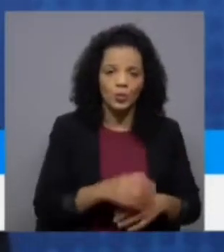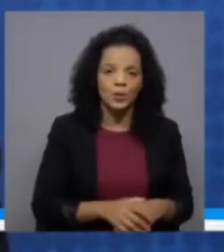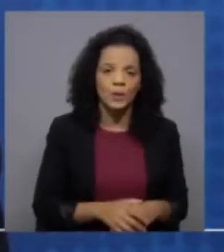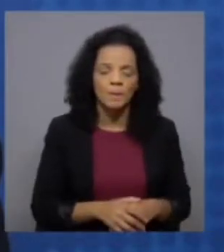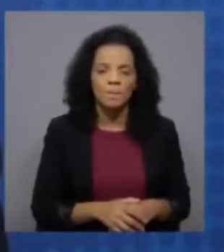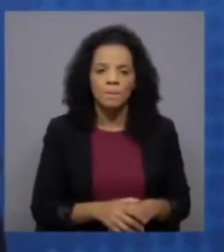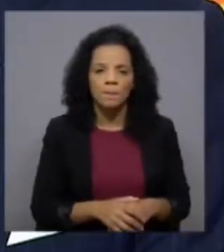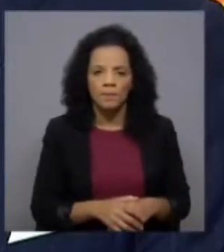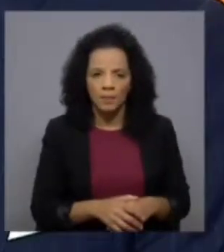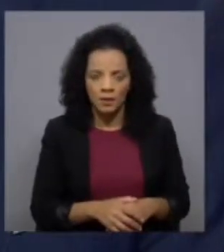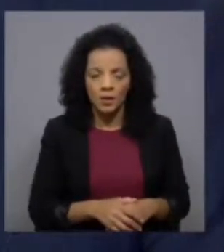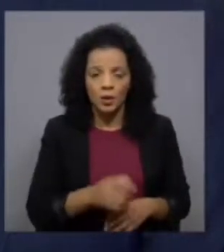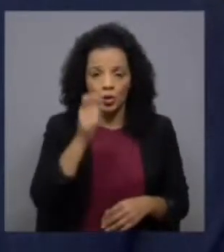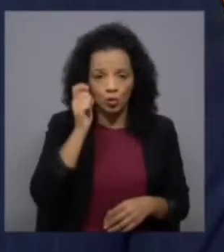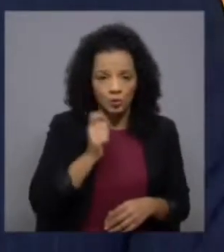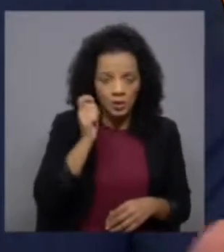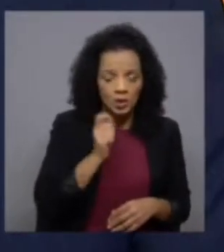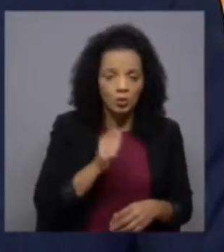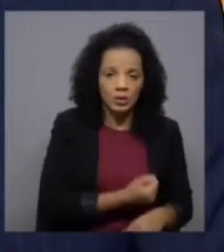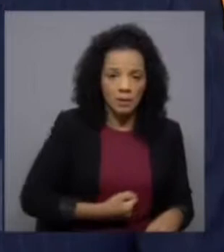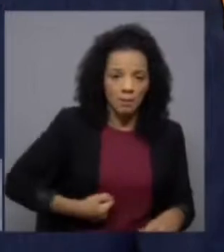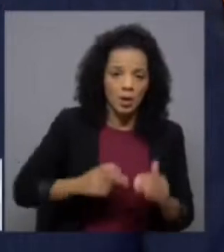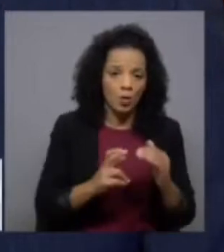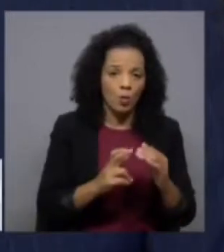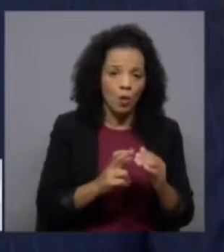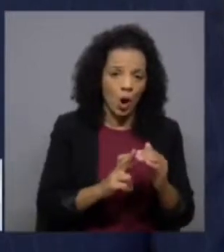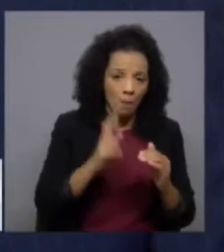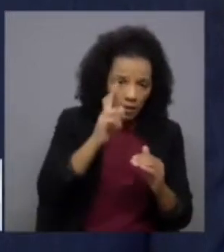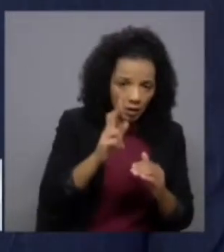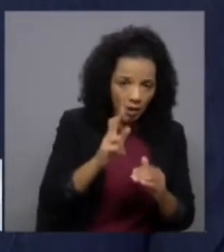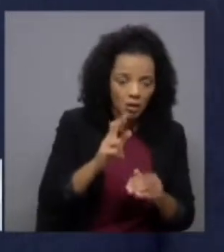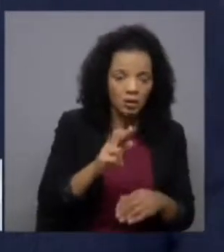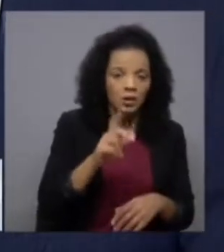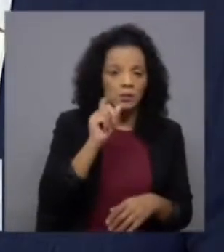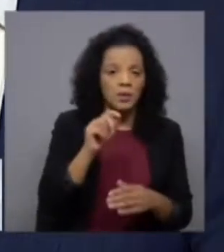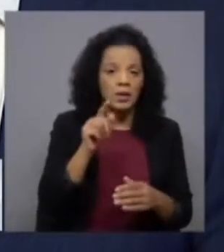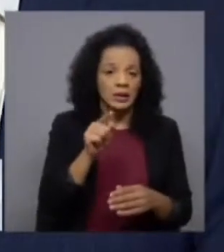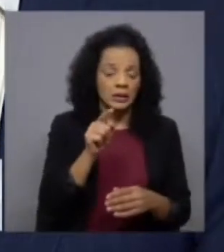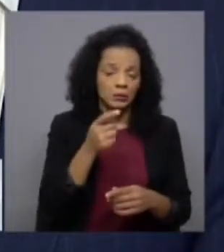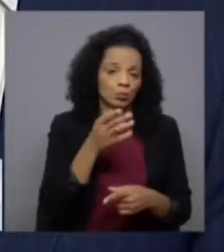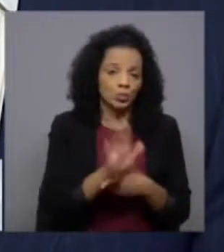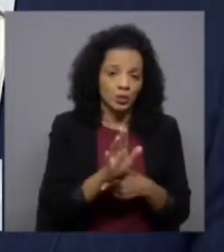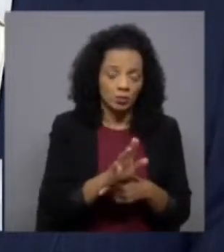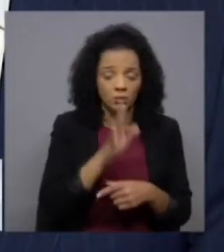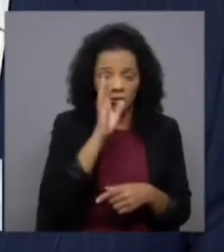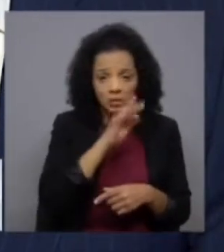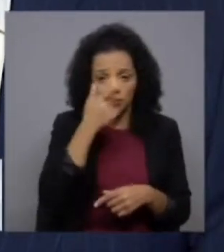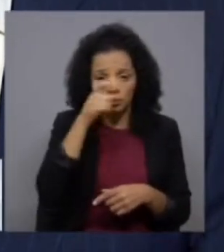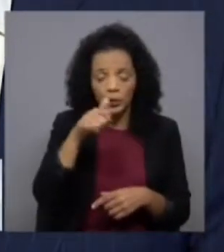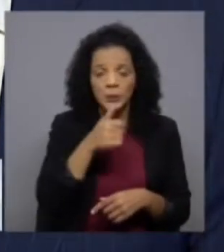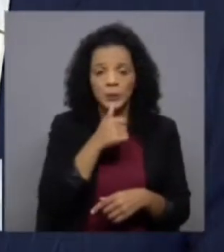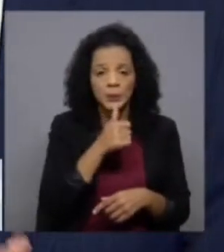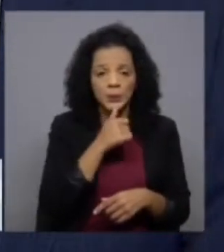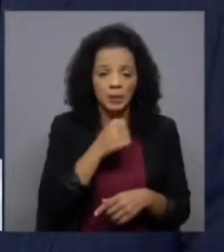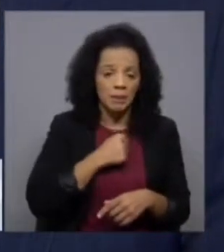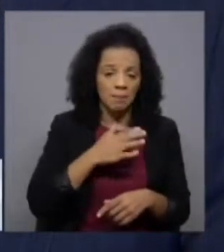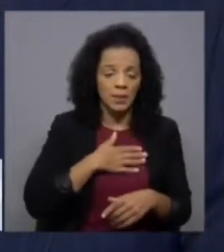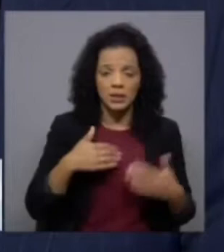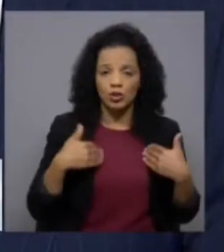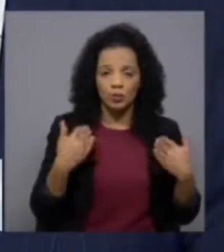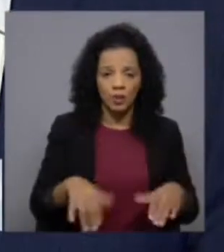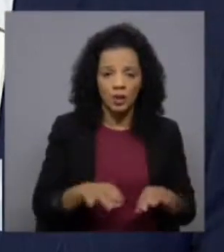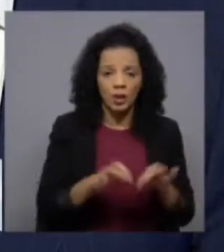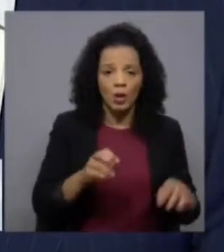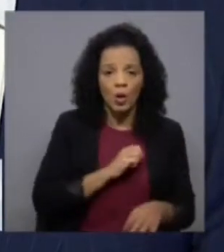aumentar o subsídio de desemprego e por exemplo levar esse subsídio por exemplo a quem decide despedir de uma empresa como